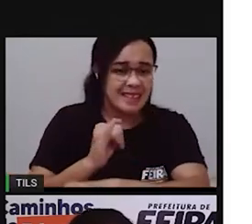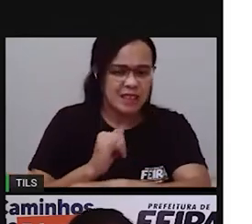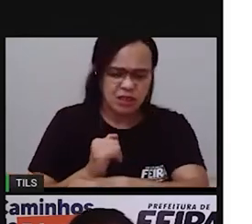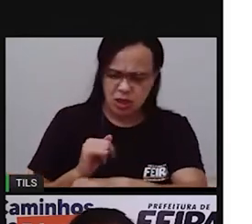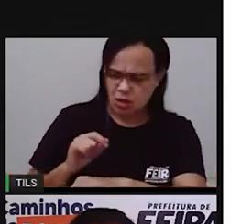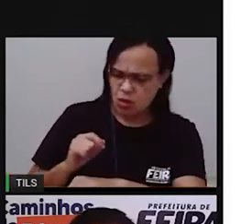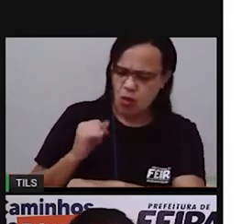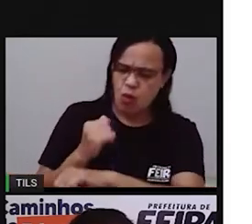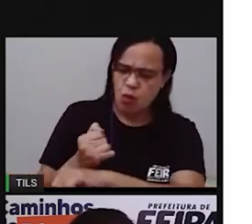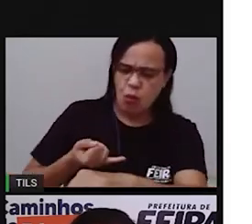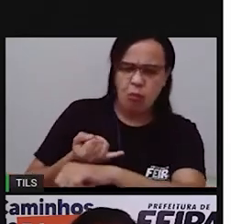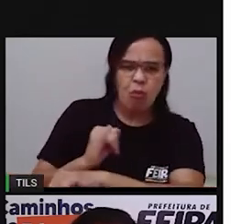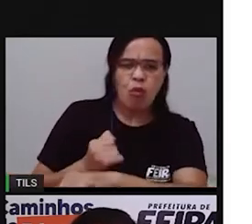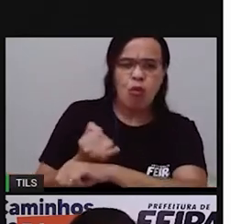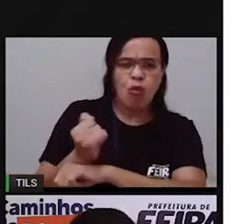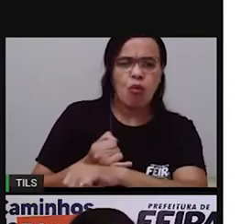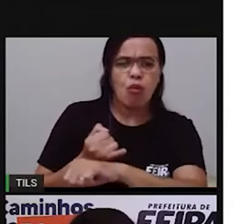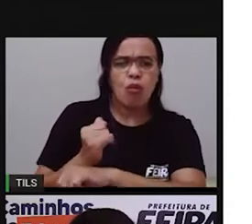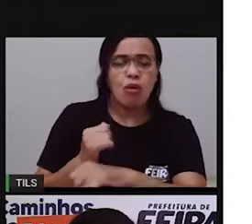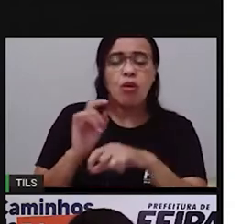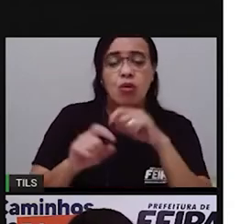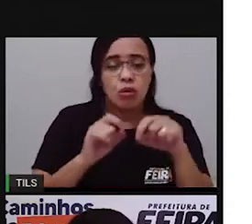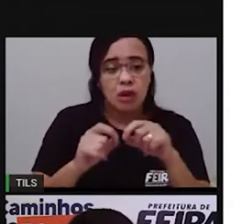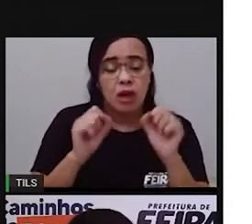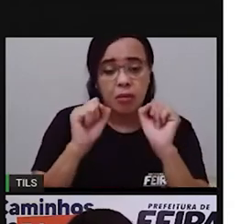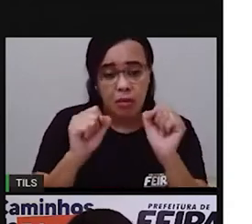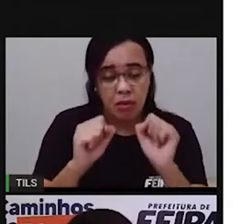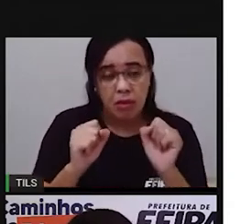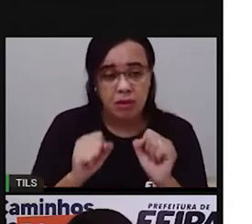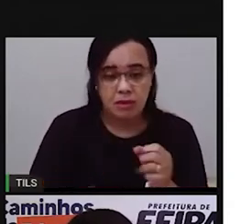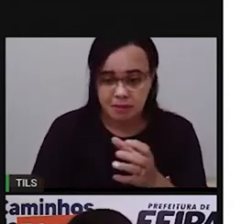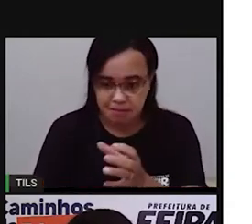observe que tem números na conta de água não tem?